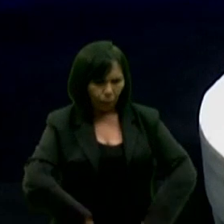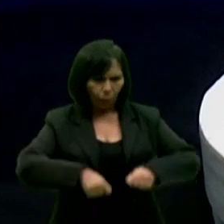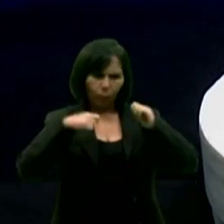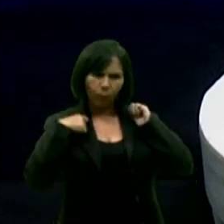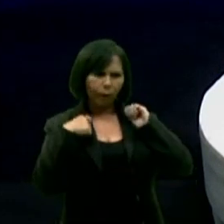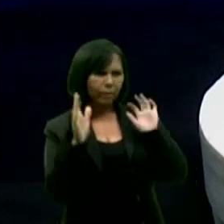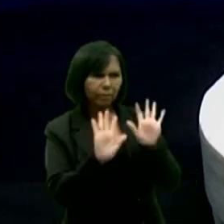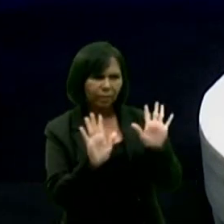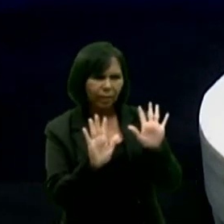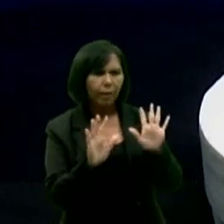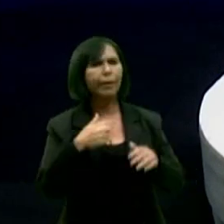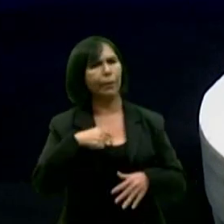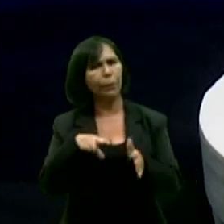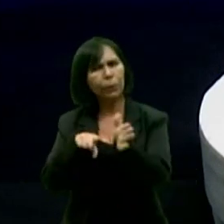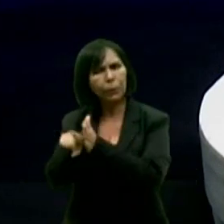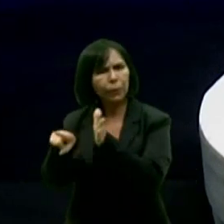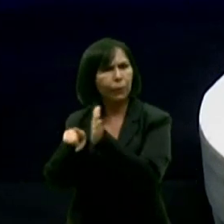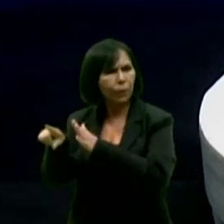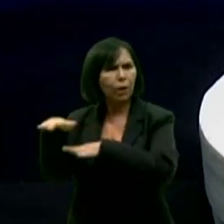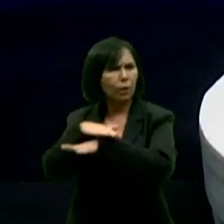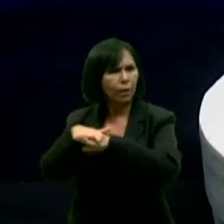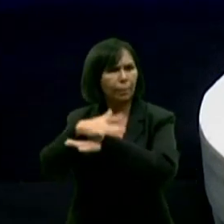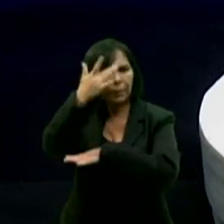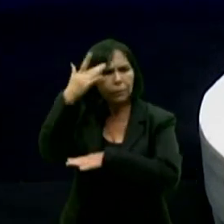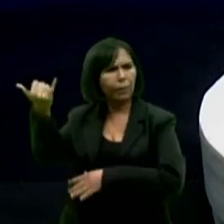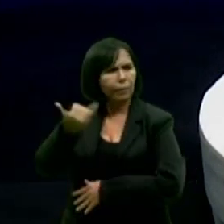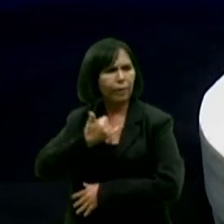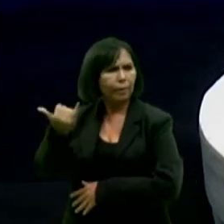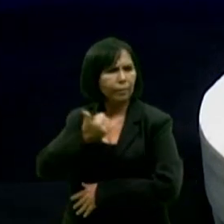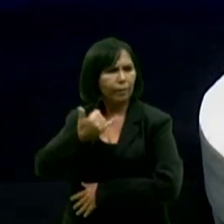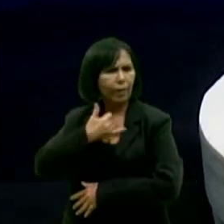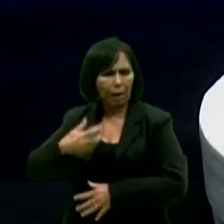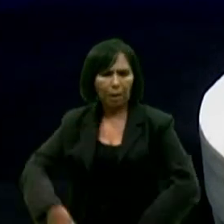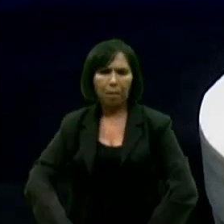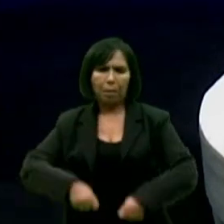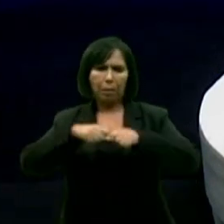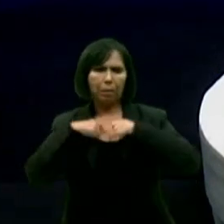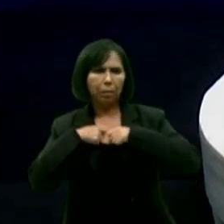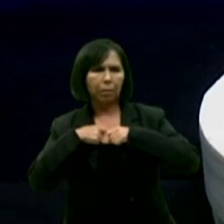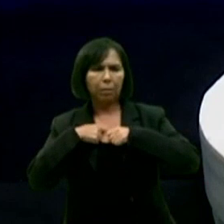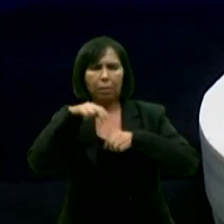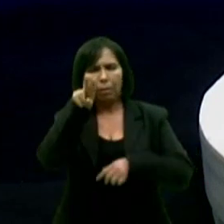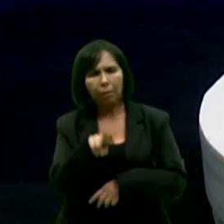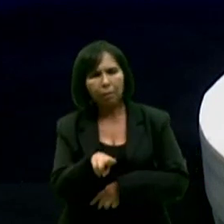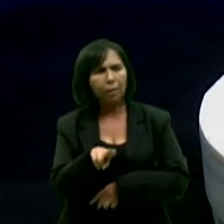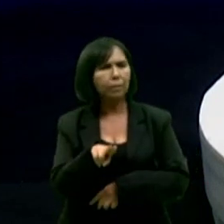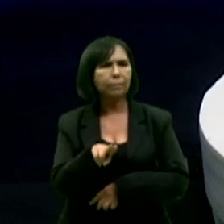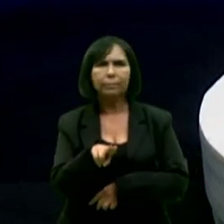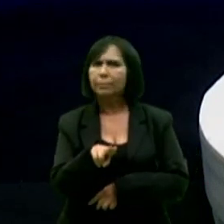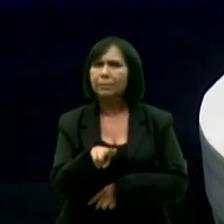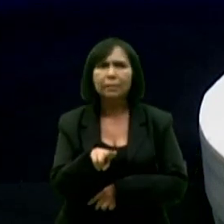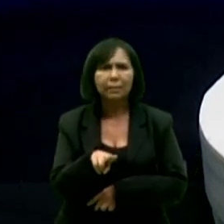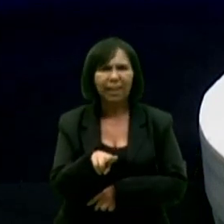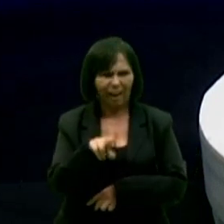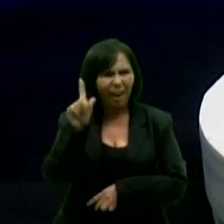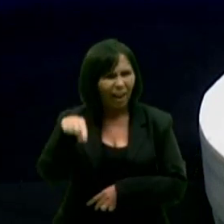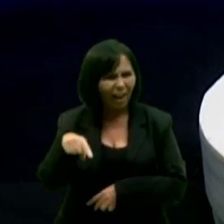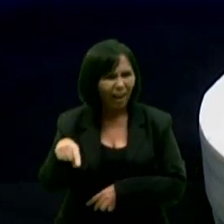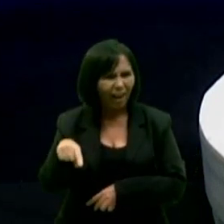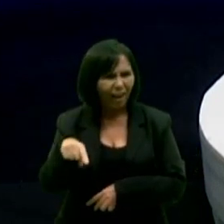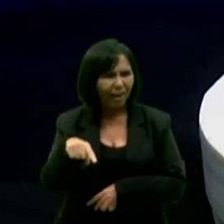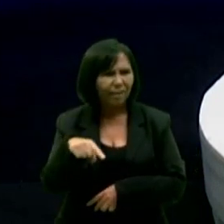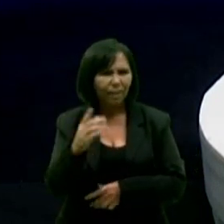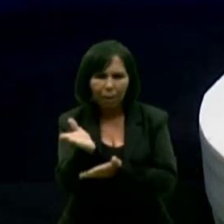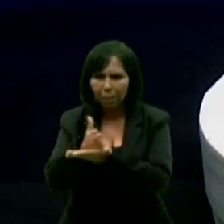Porque eu converso com as pessoas. São as pessoas que relatam. É quer dizer que no hospital de Guarabira as pessoas não estão fazendo vaquinha para